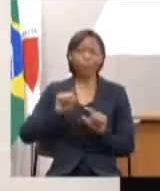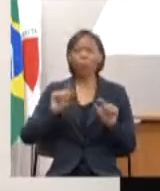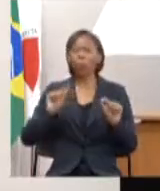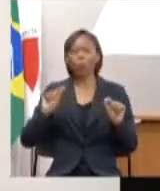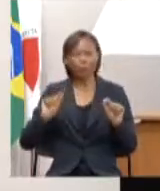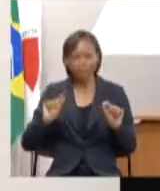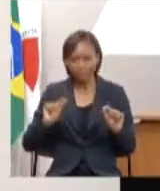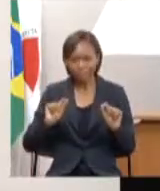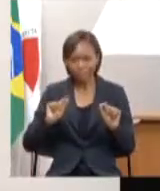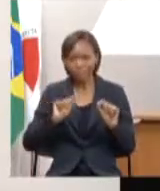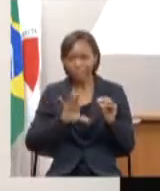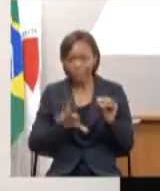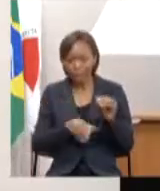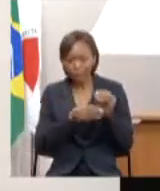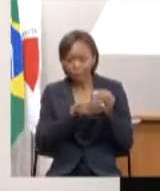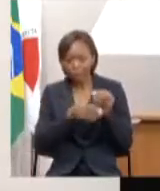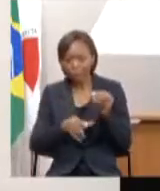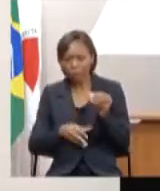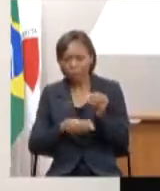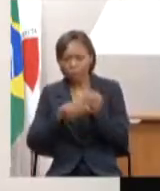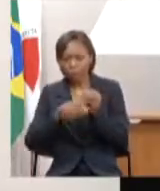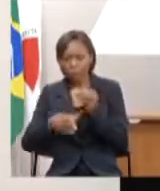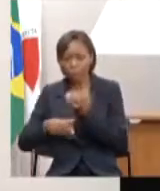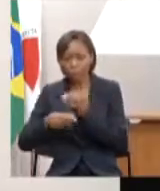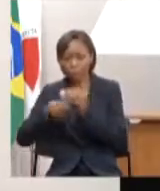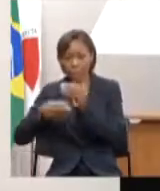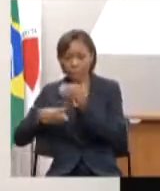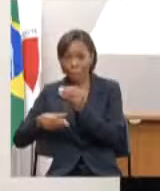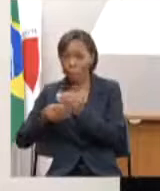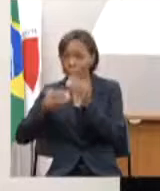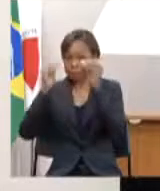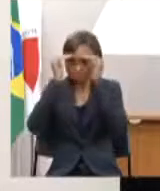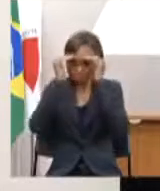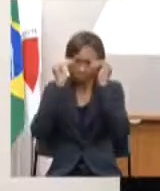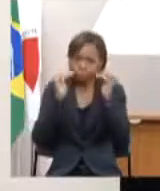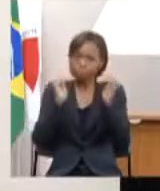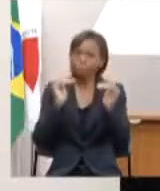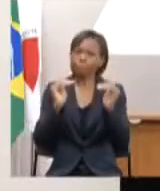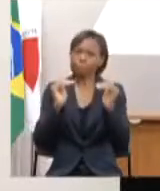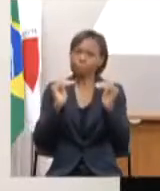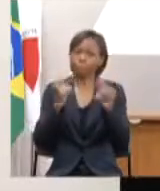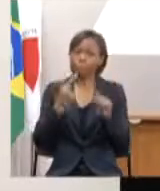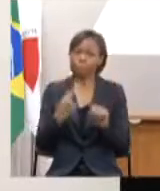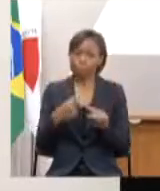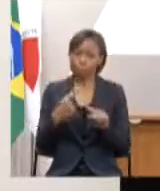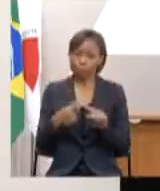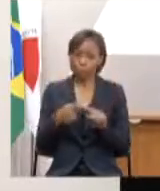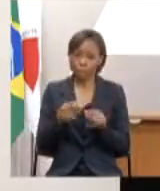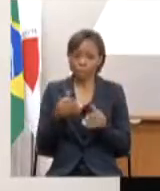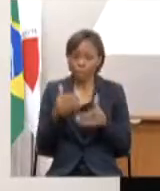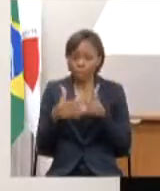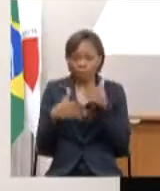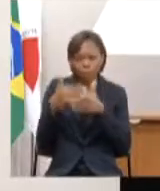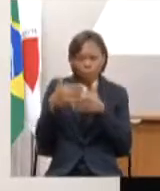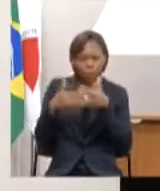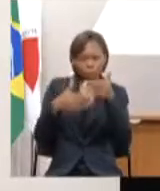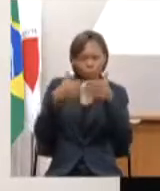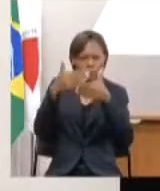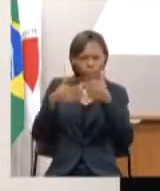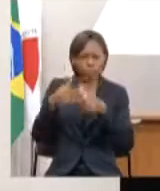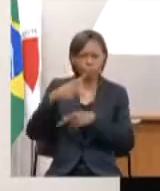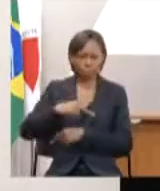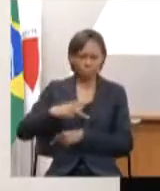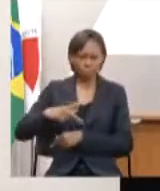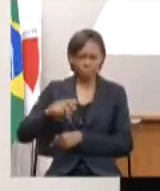sejam efetivamente cumpridas. Porque o processo do PPAG e da revisão não se